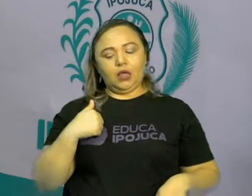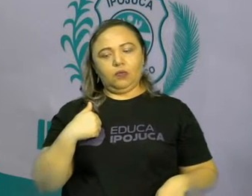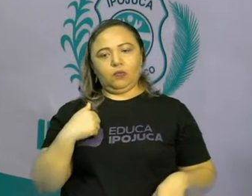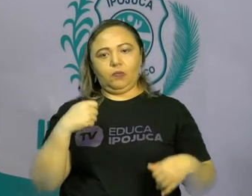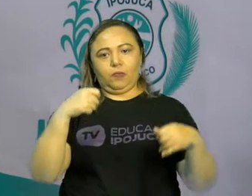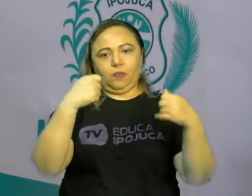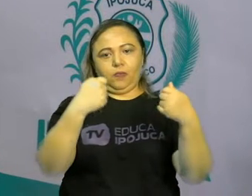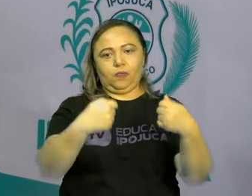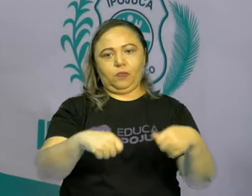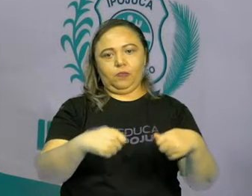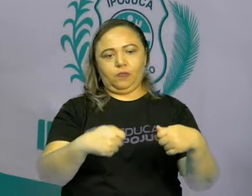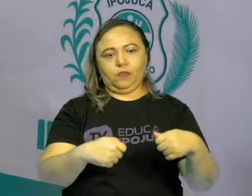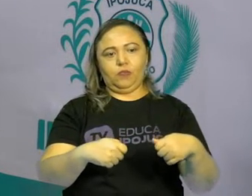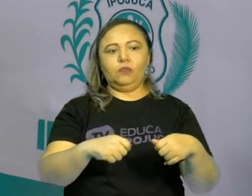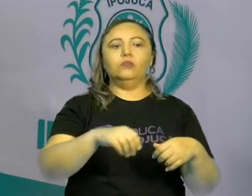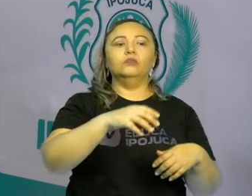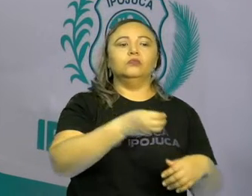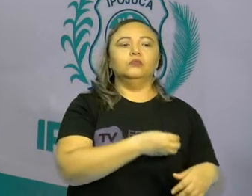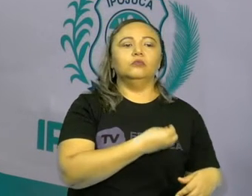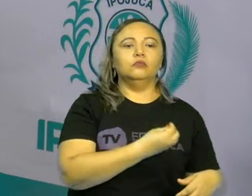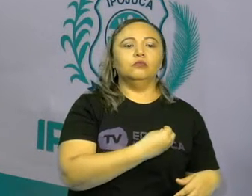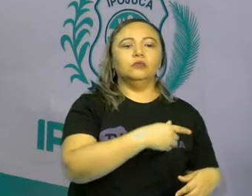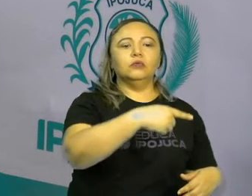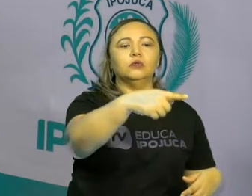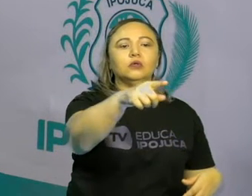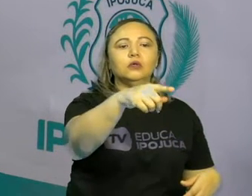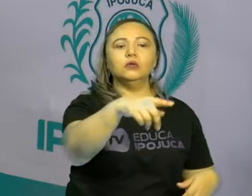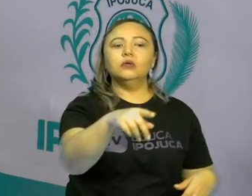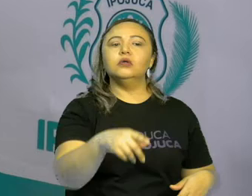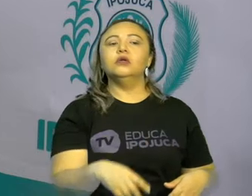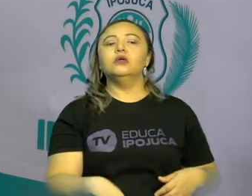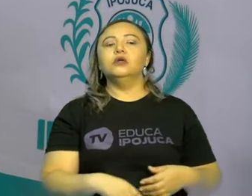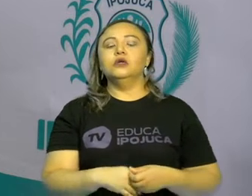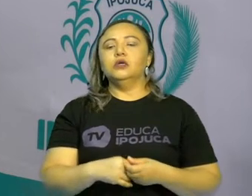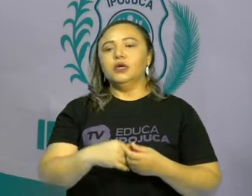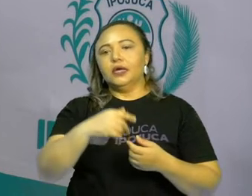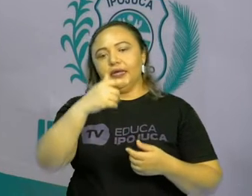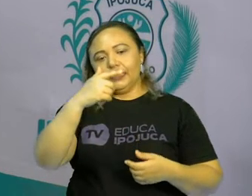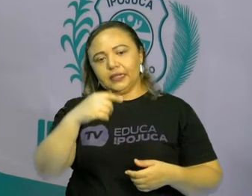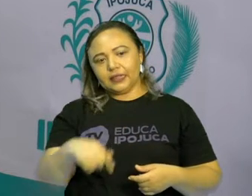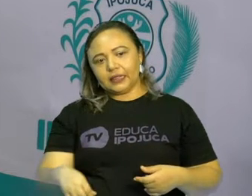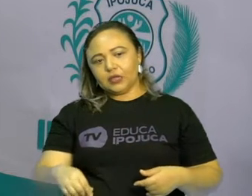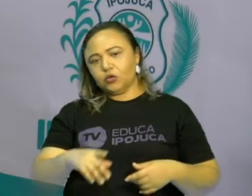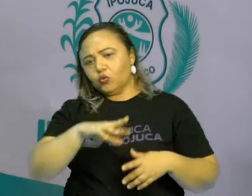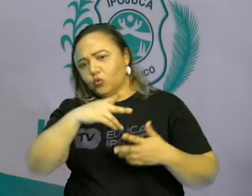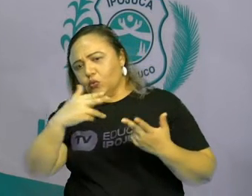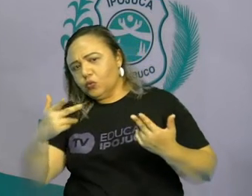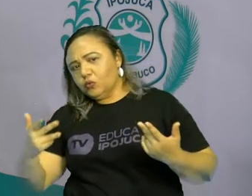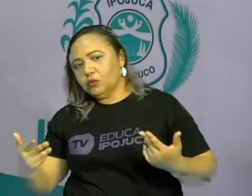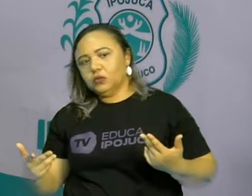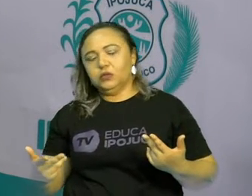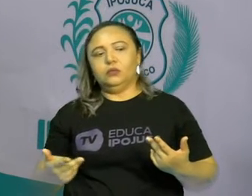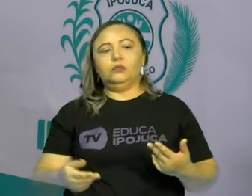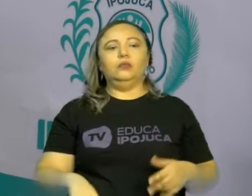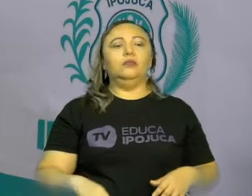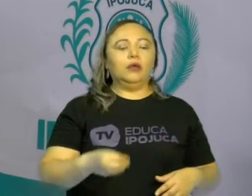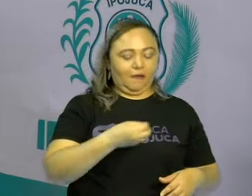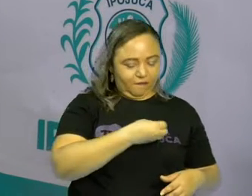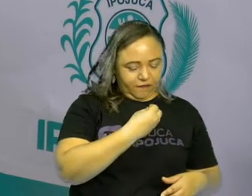seres vivos e também dos seres não vivos para poder habitar num ambiente.